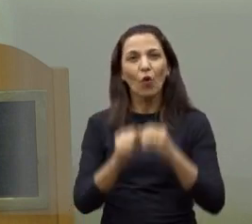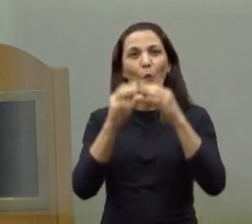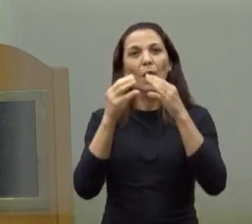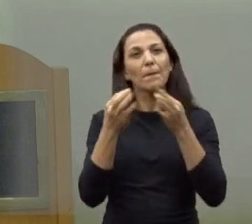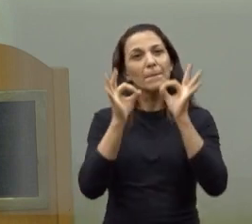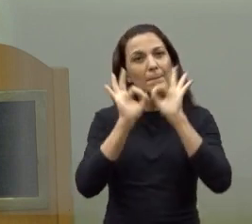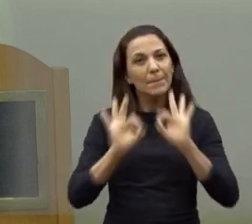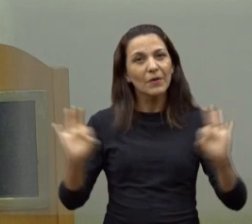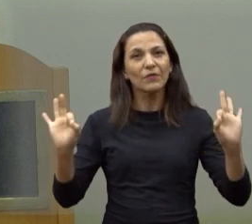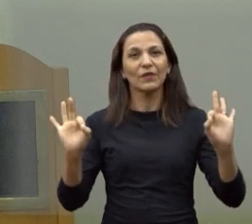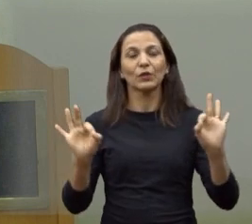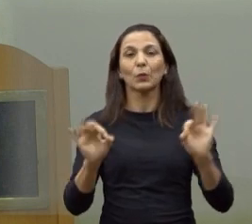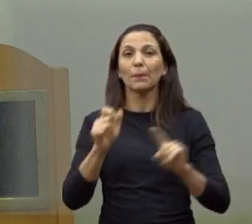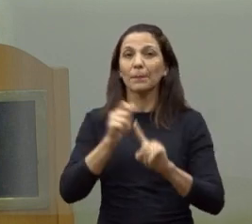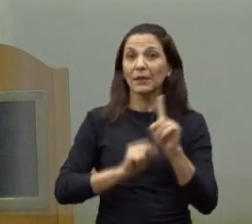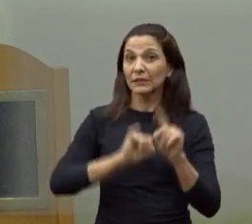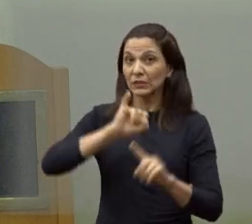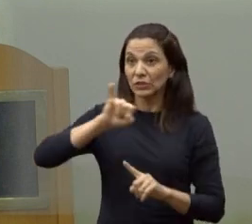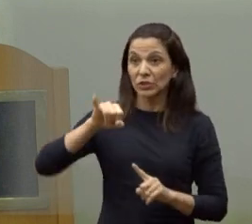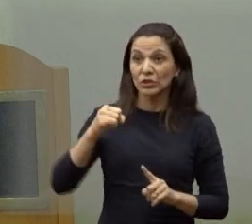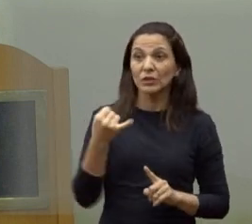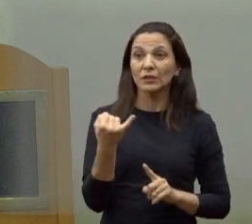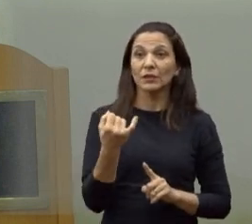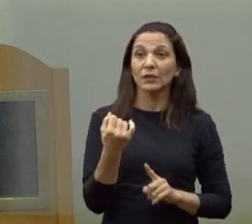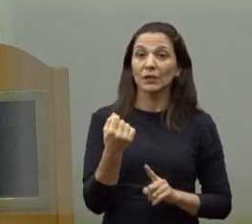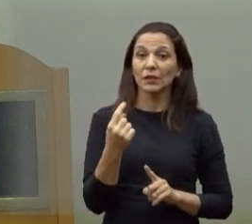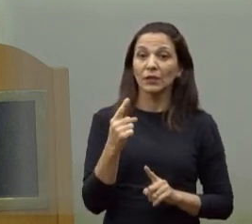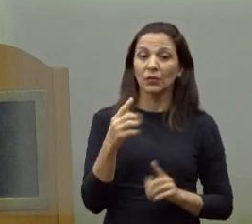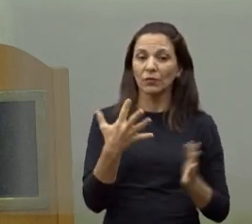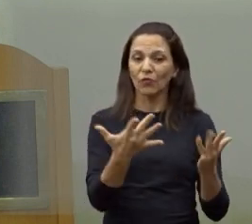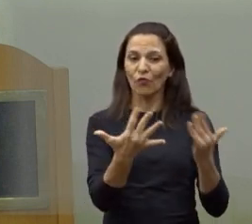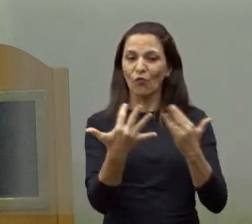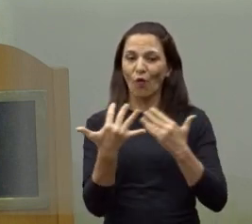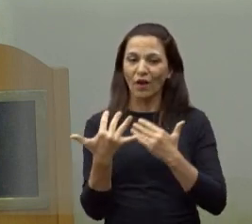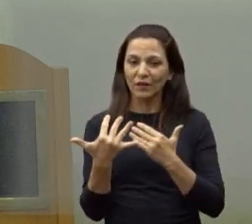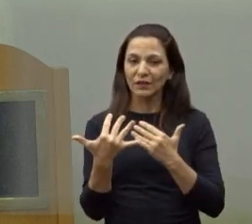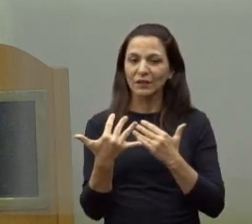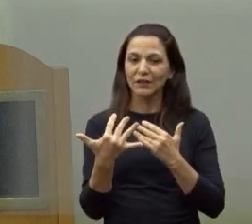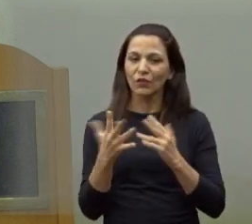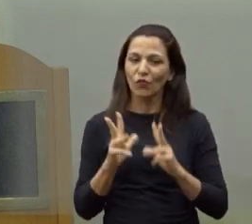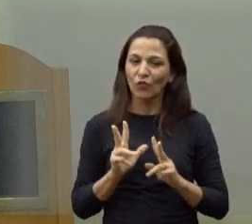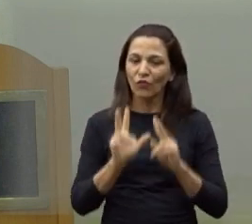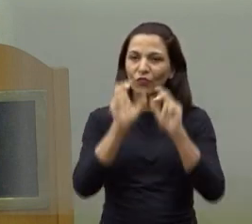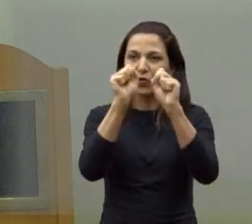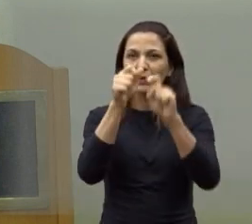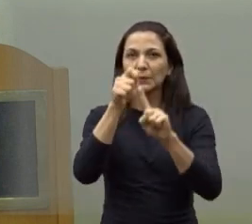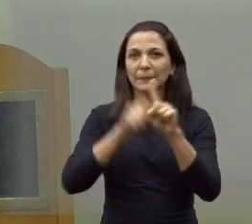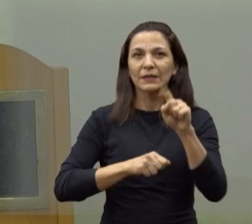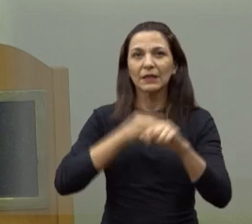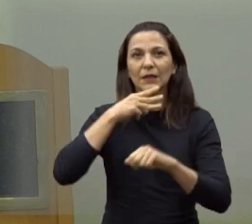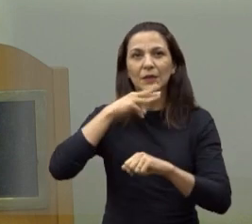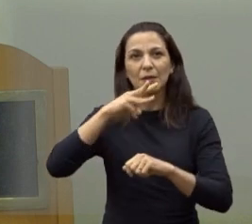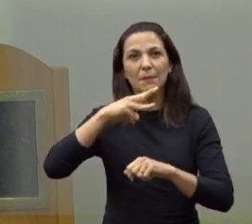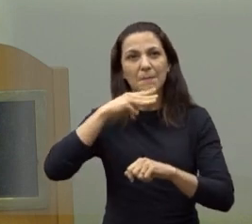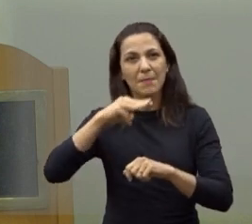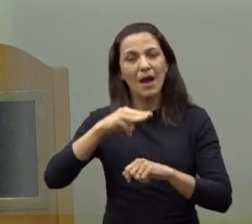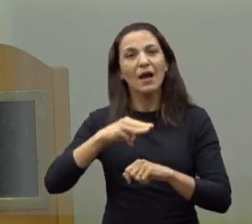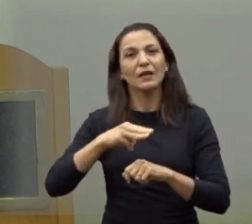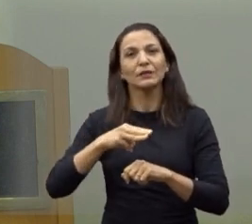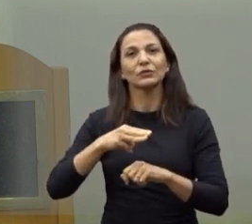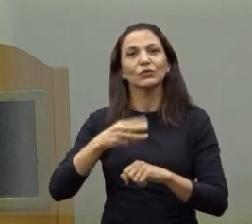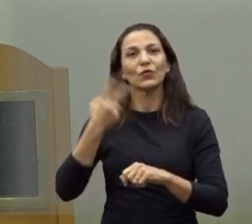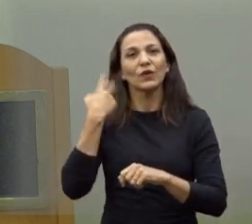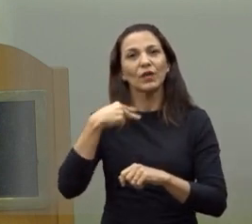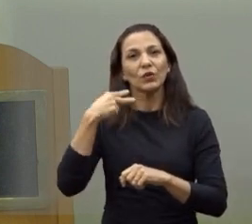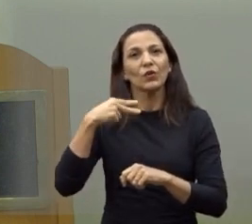que, em janeiro, possamos estar aí com força total. Em março, a gente perde a nossa companheira aqui,